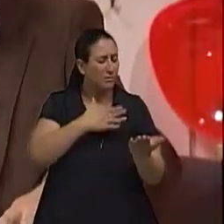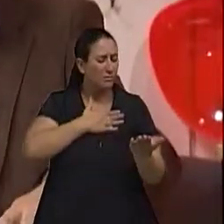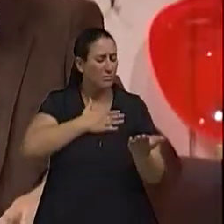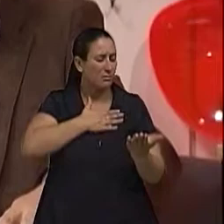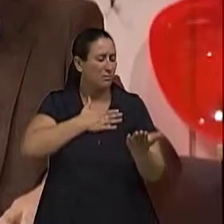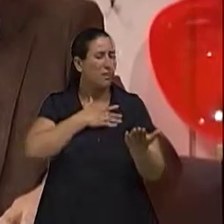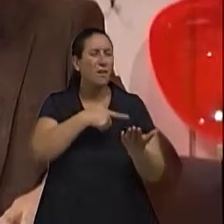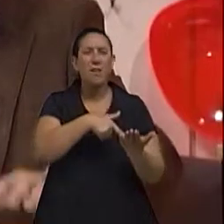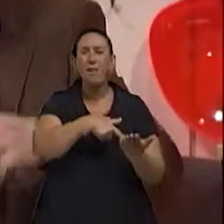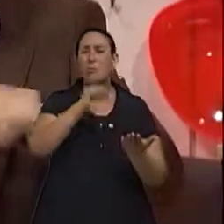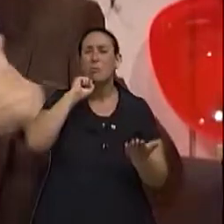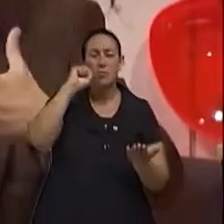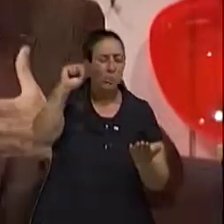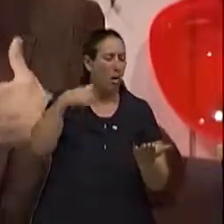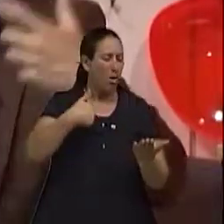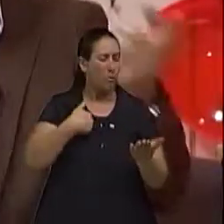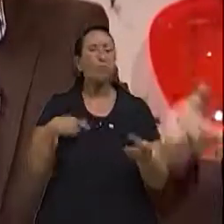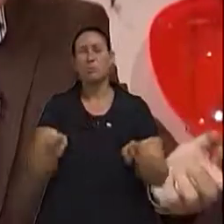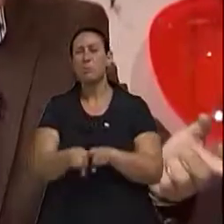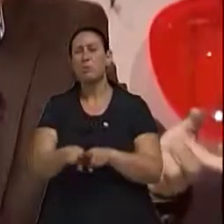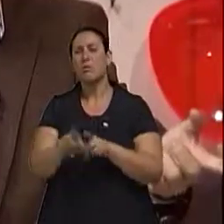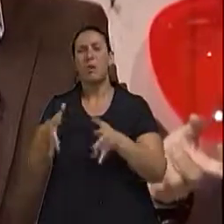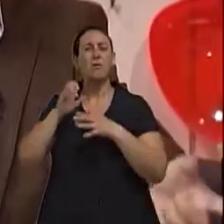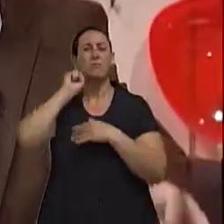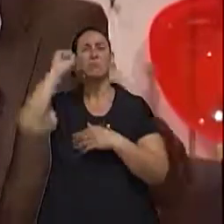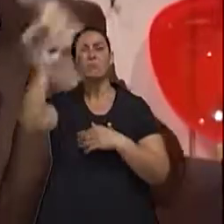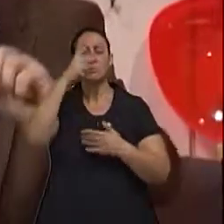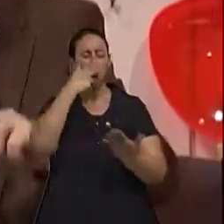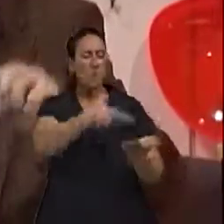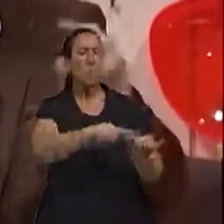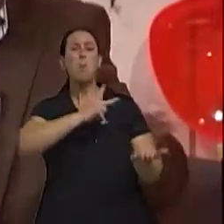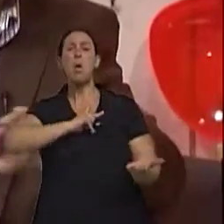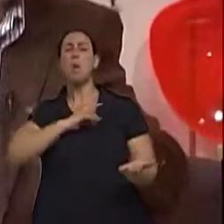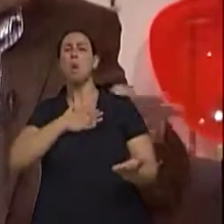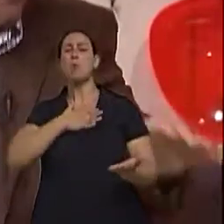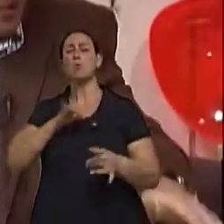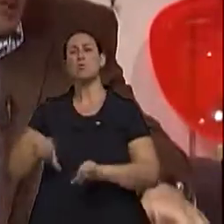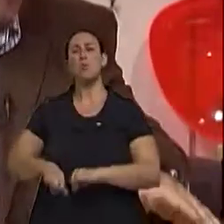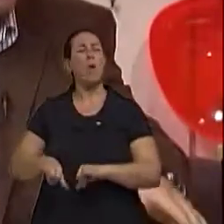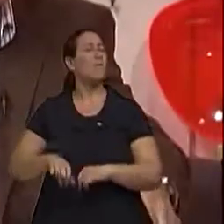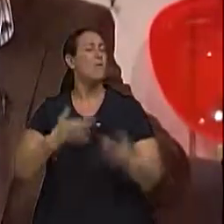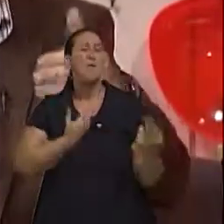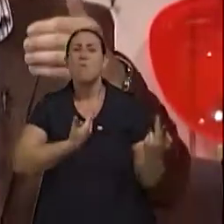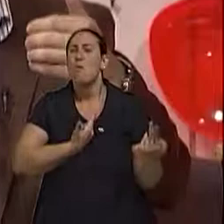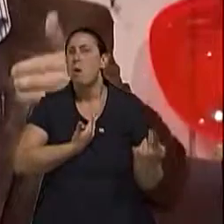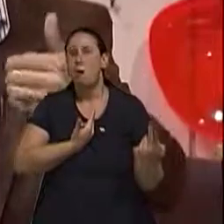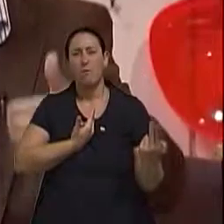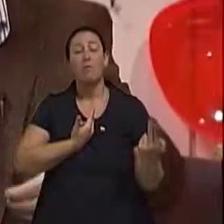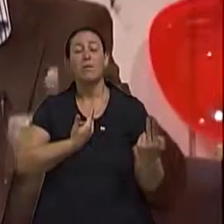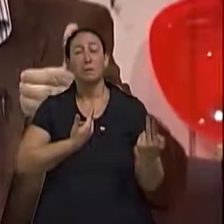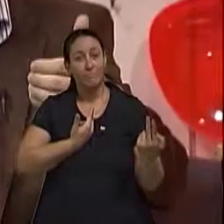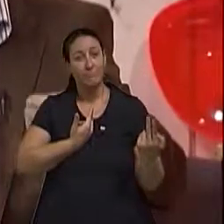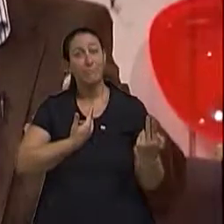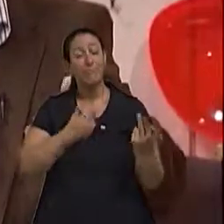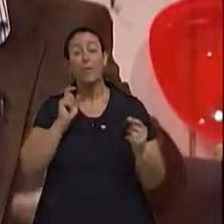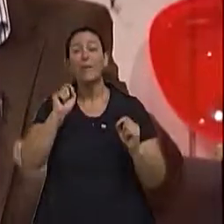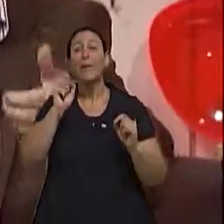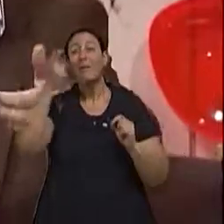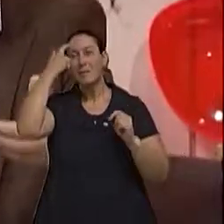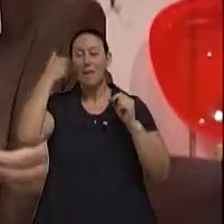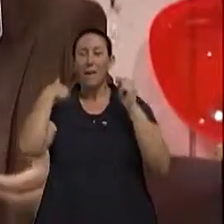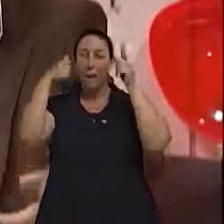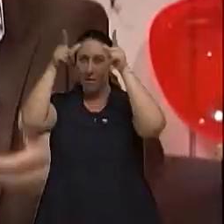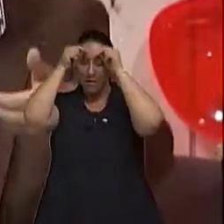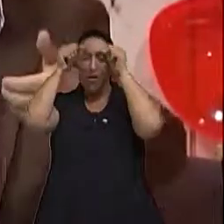tipo de comportamento como fosse um alívio para o seu sofrimento. E, na verdade, a sabe que não alivia coisa nenhuma. O que alivia é justamente